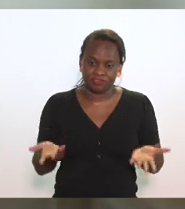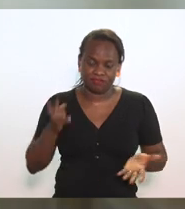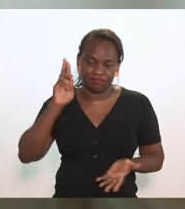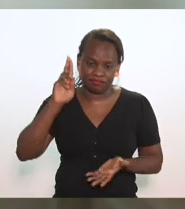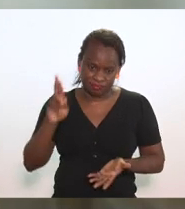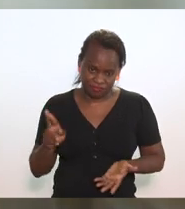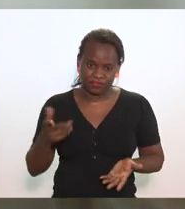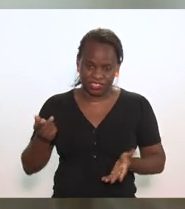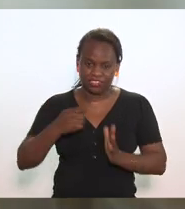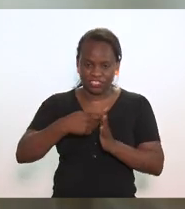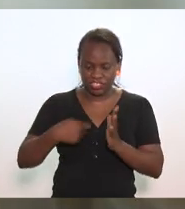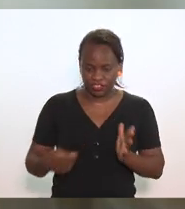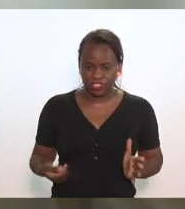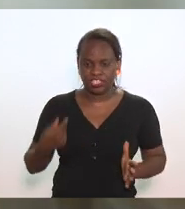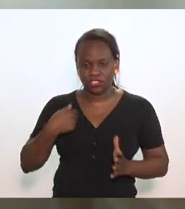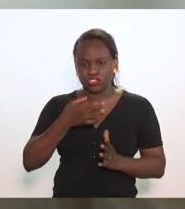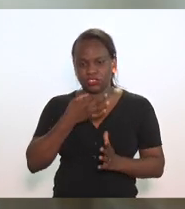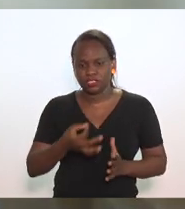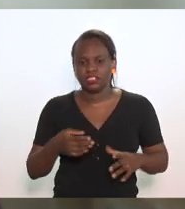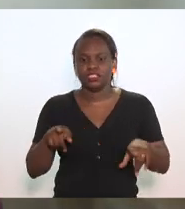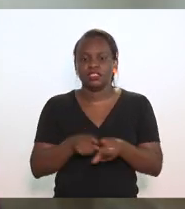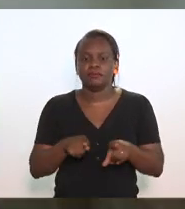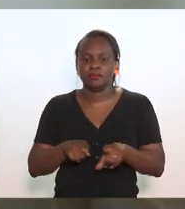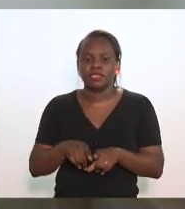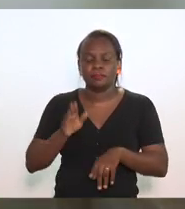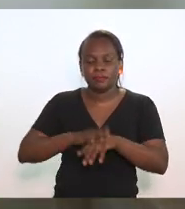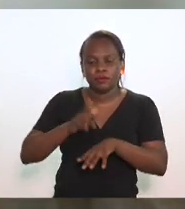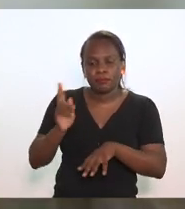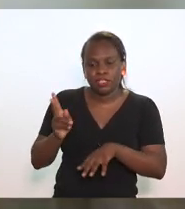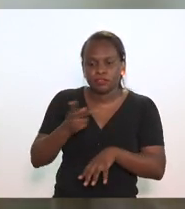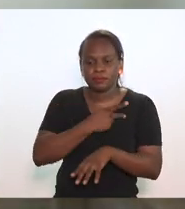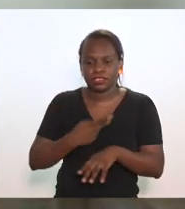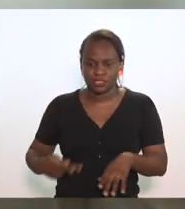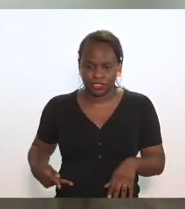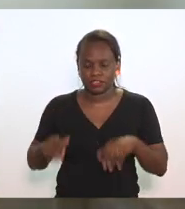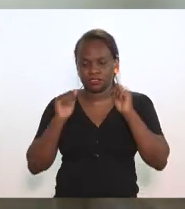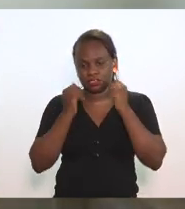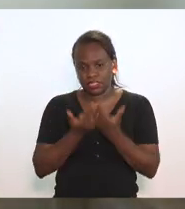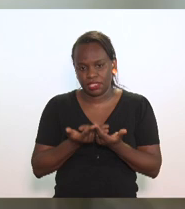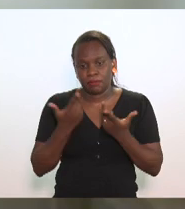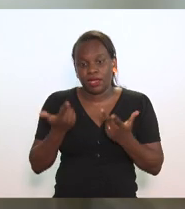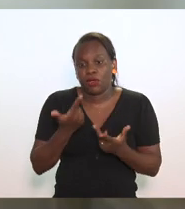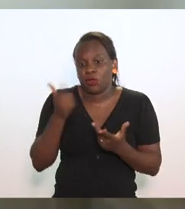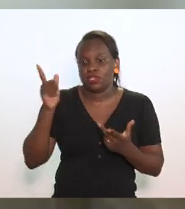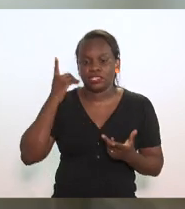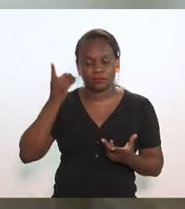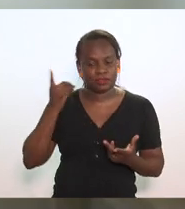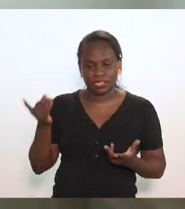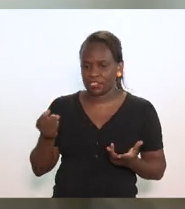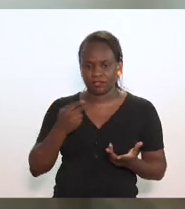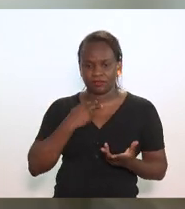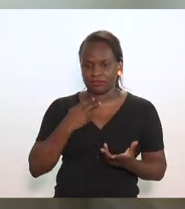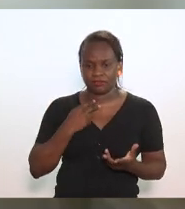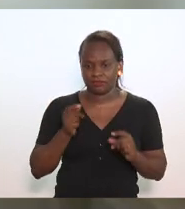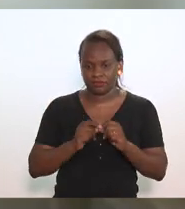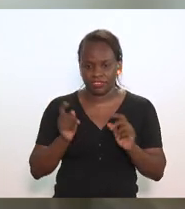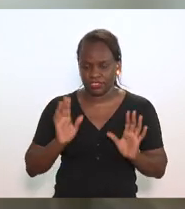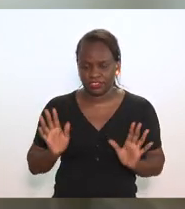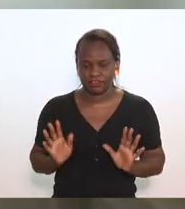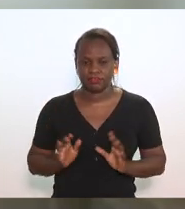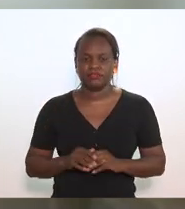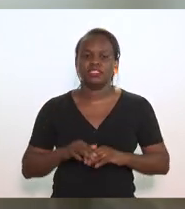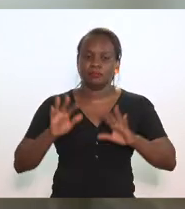que vai estar escrito na minha sugestão e o próprio presidente da casa mas nenhum deputado tem essa